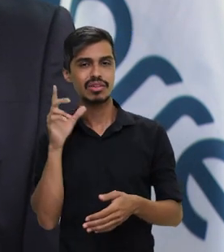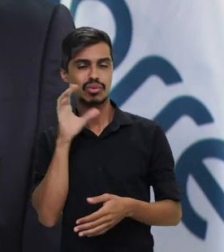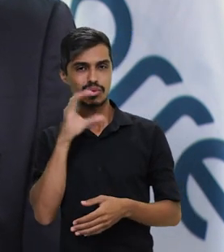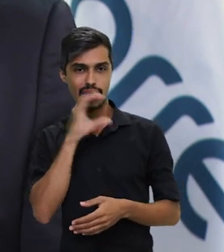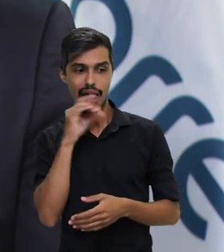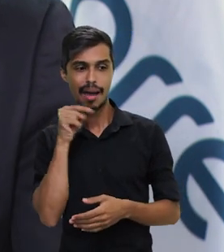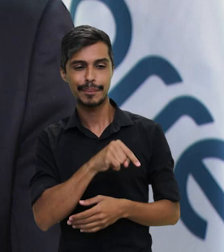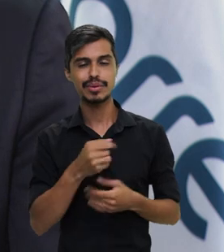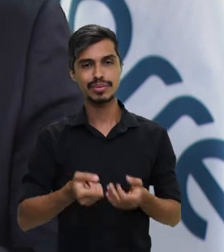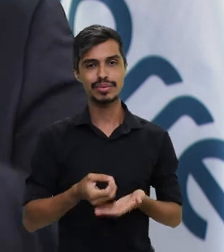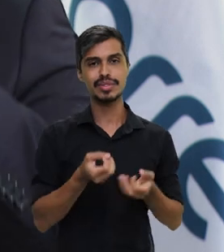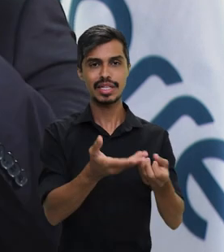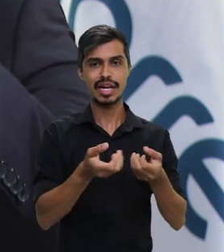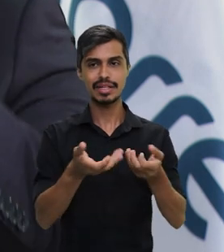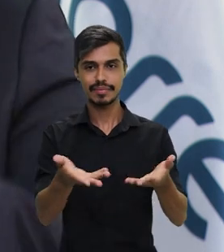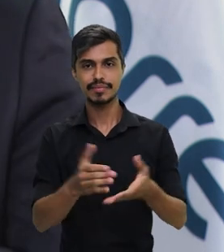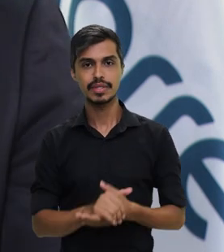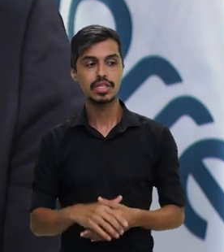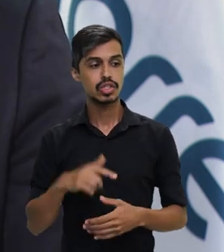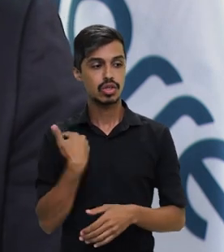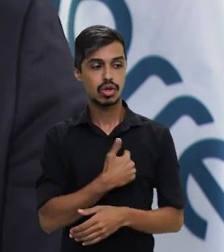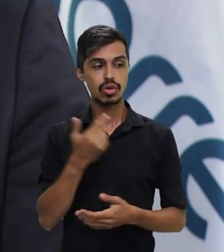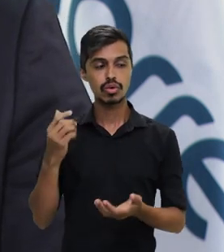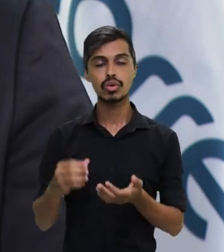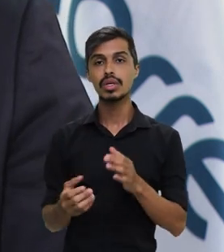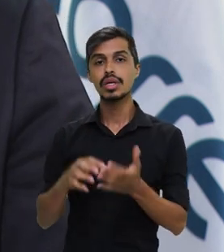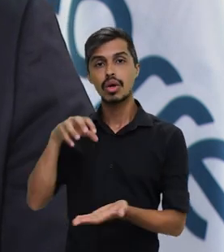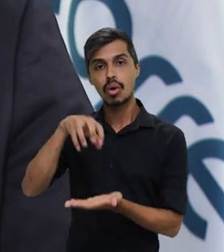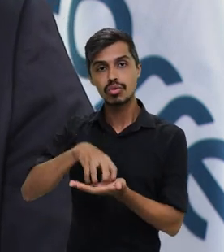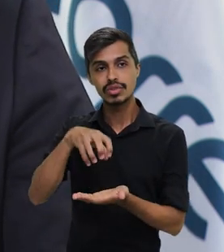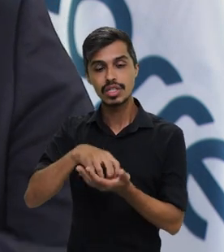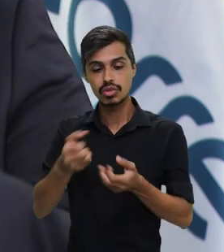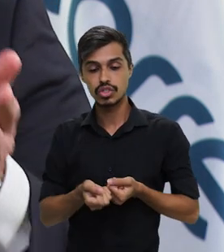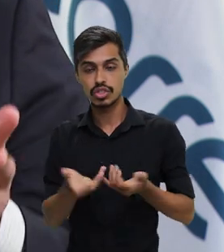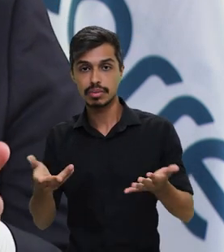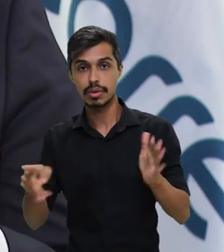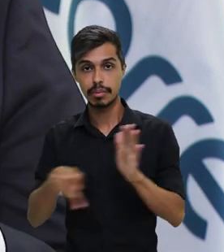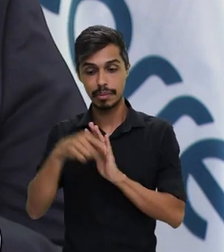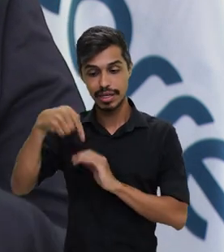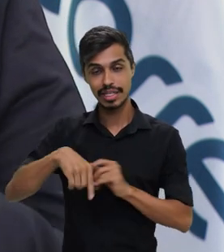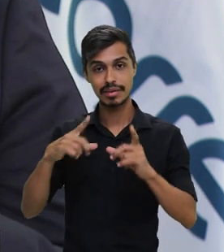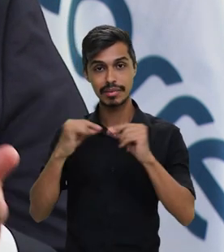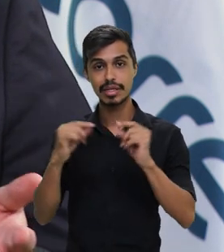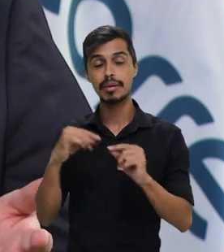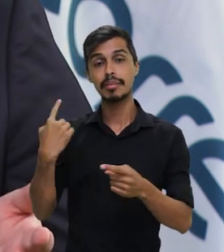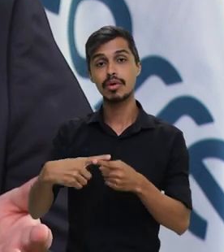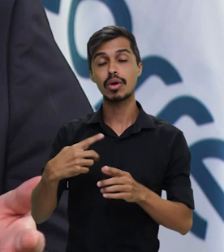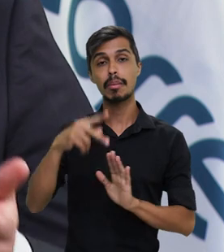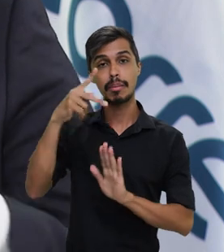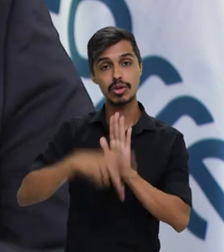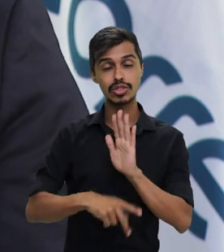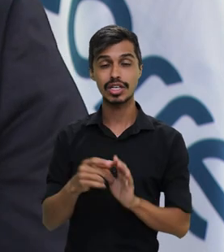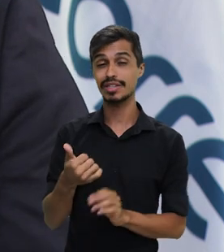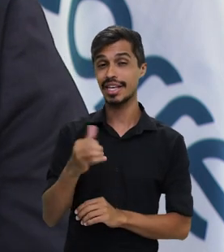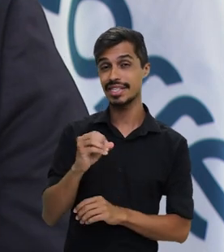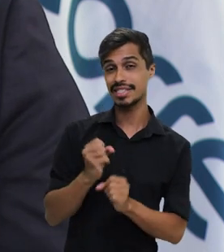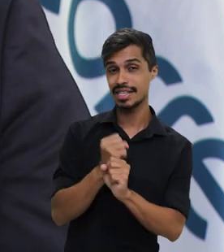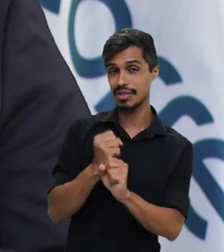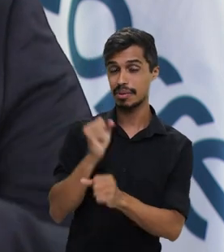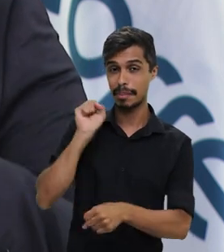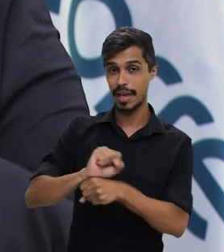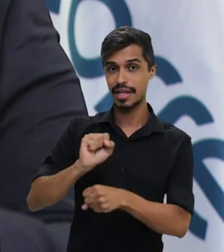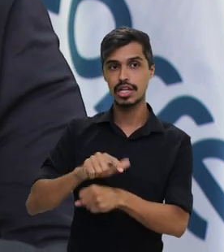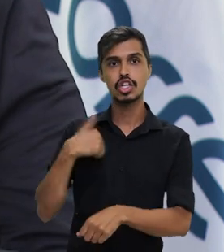agilidade. Vamos também construir um centro de distribuição aqui em Brasília, que é um projeto que estava aqui há 10 anos parado. Nós tiramos o